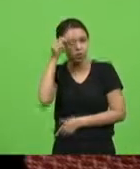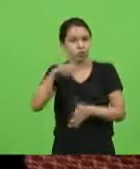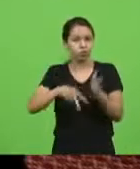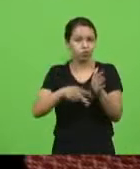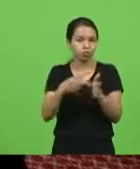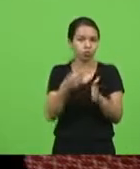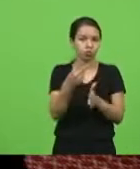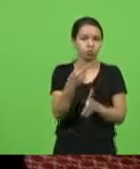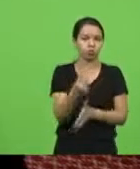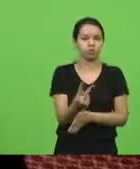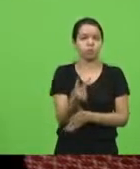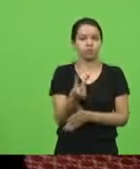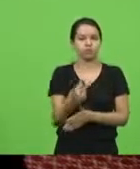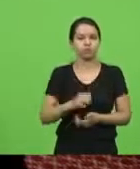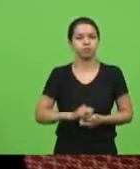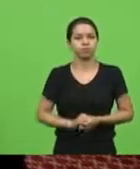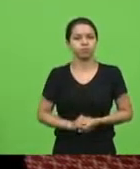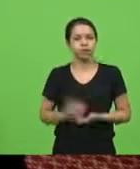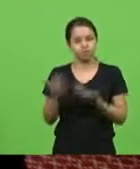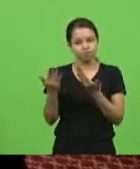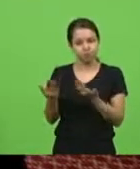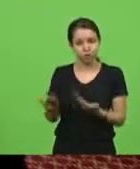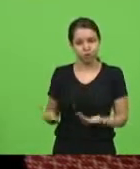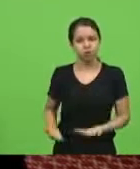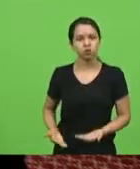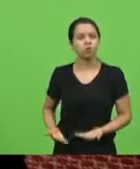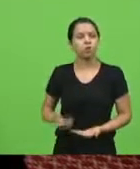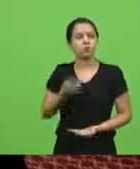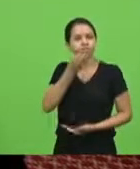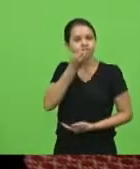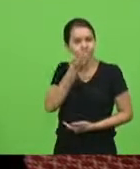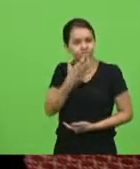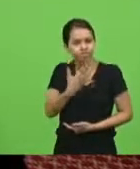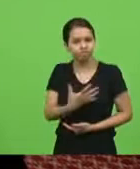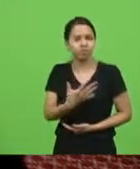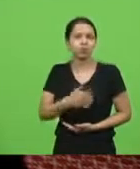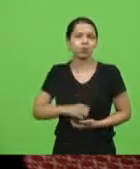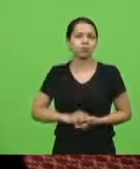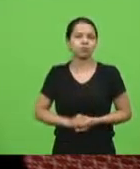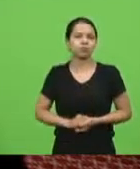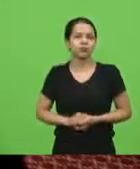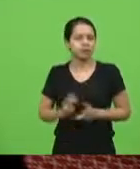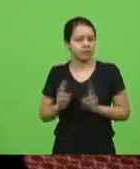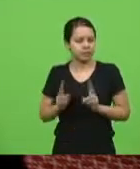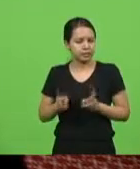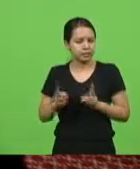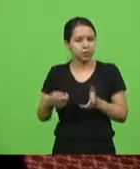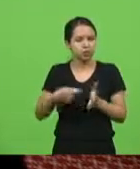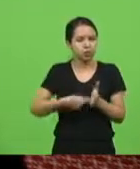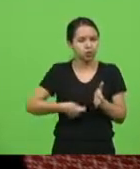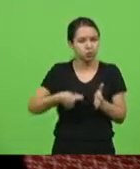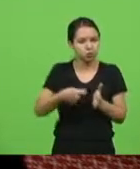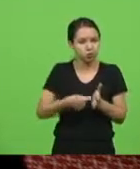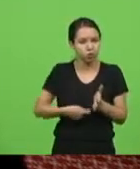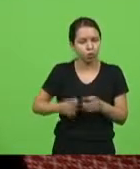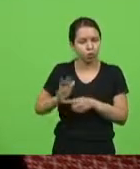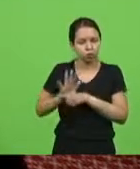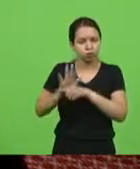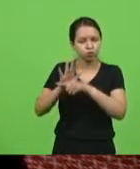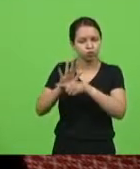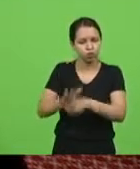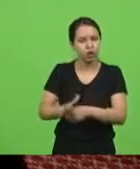de bem, cidadão que sempre lutou por aquele município, por aquela terra